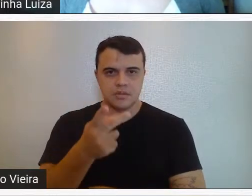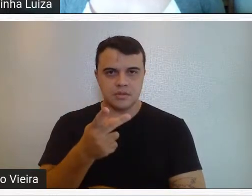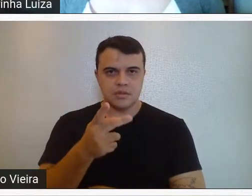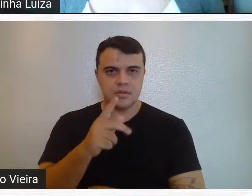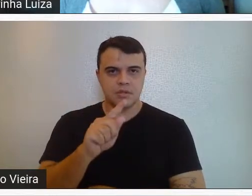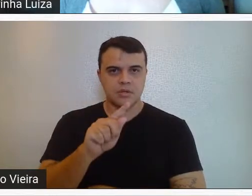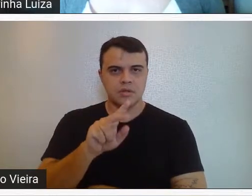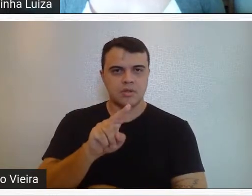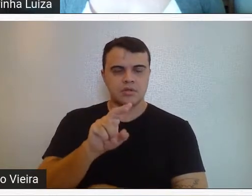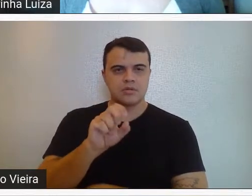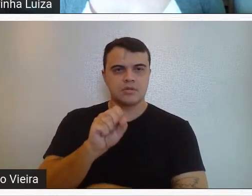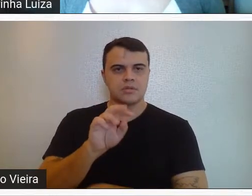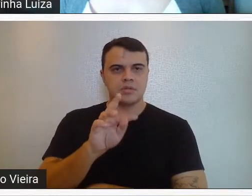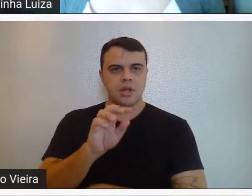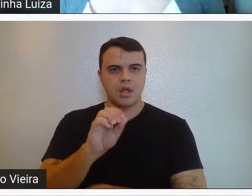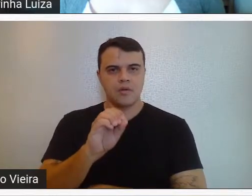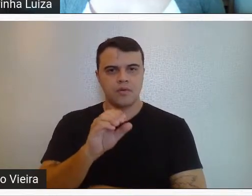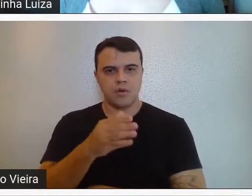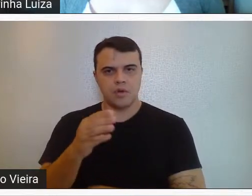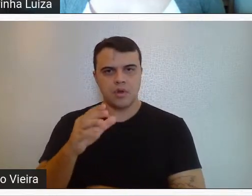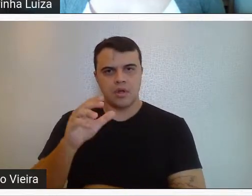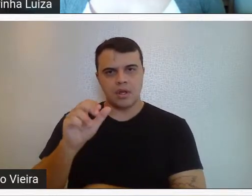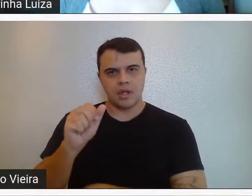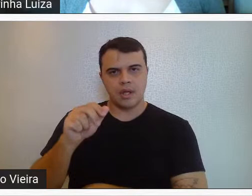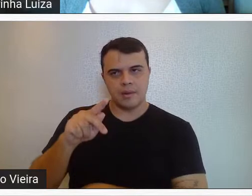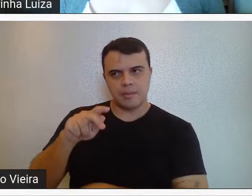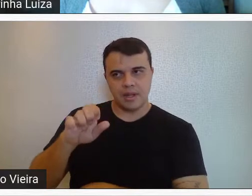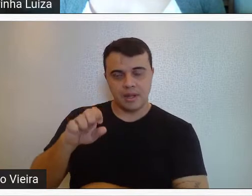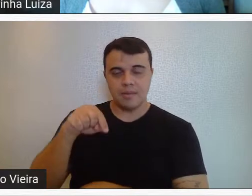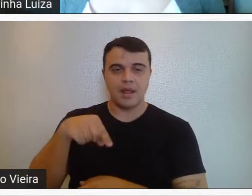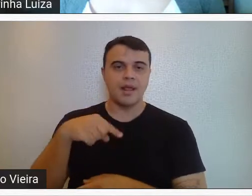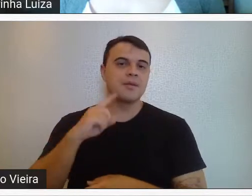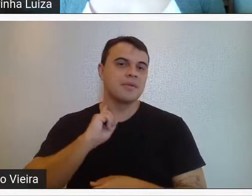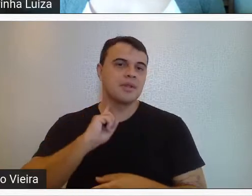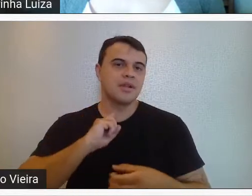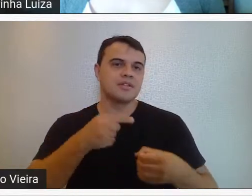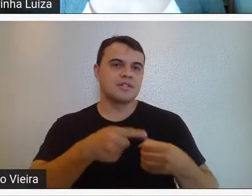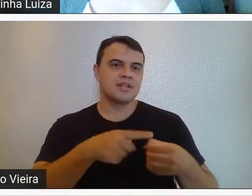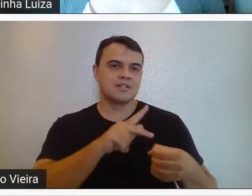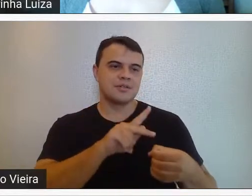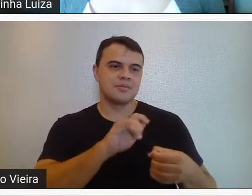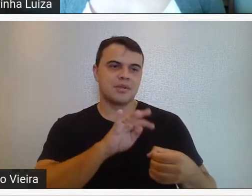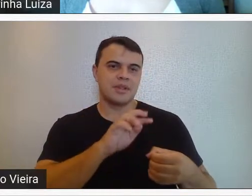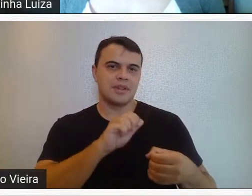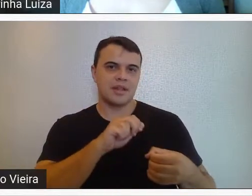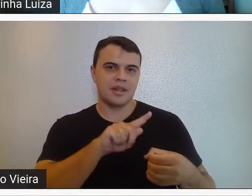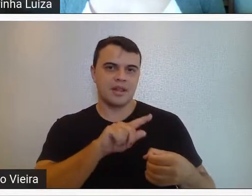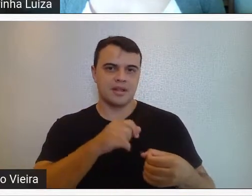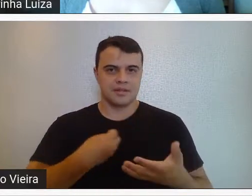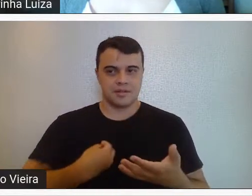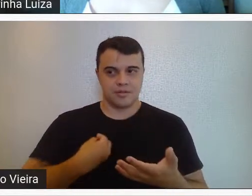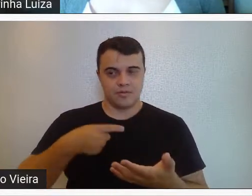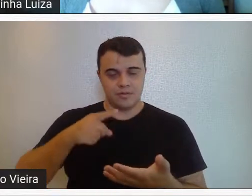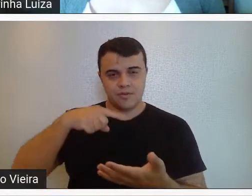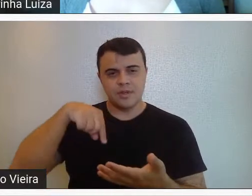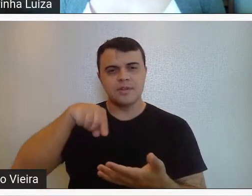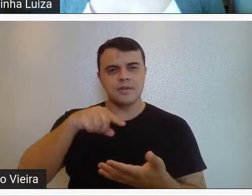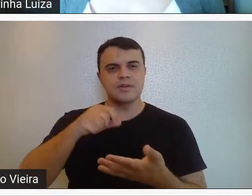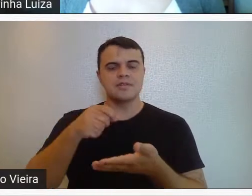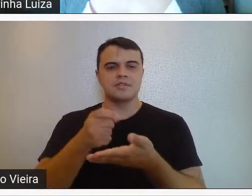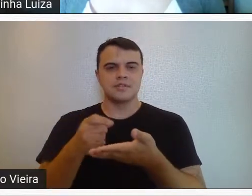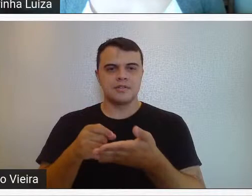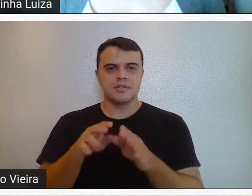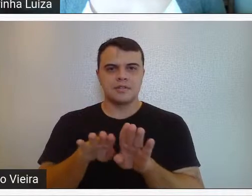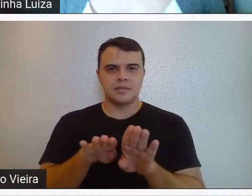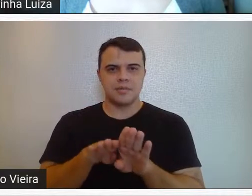Gustavo Capanema, que é mineiro de Pitangui, ele conviveu com os escritores